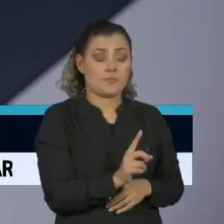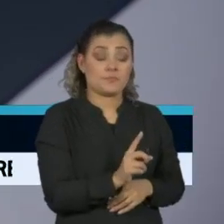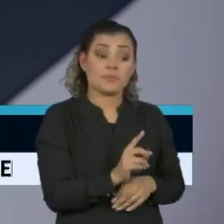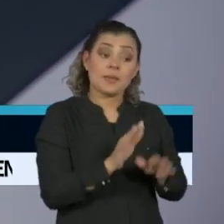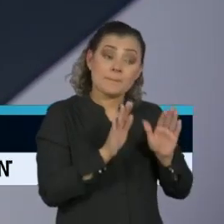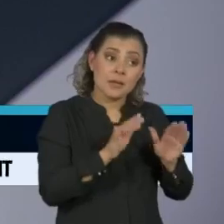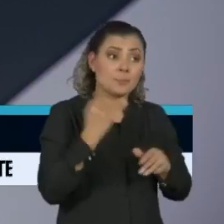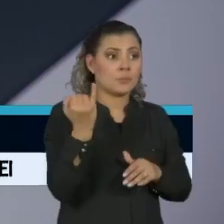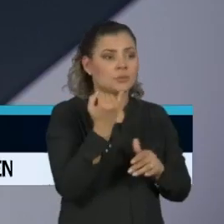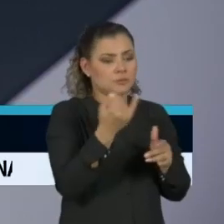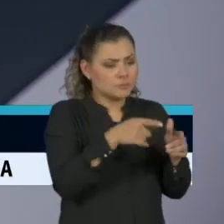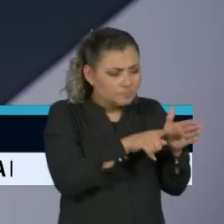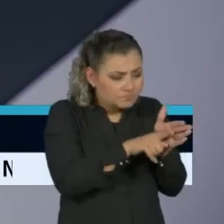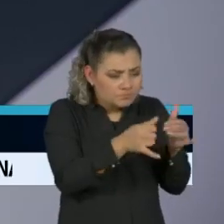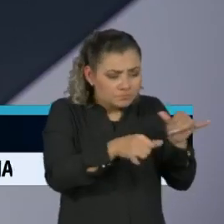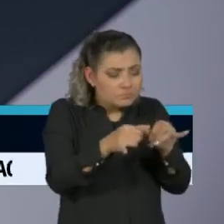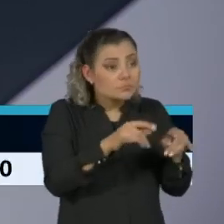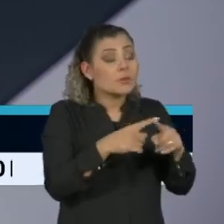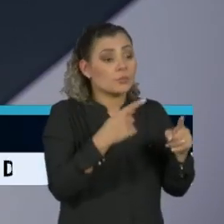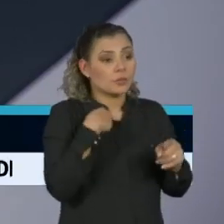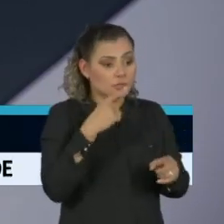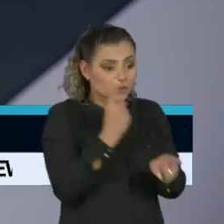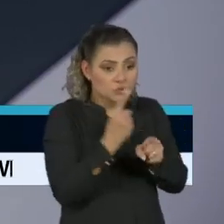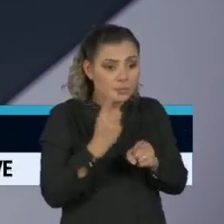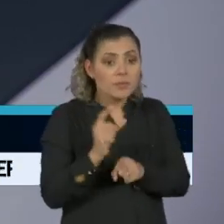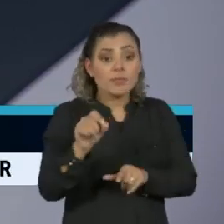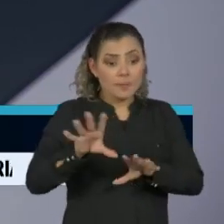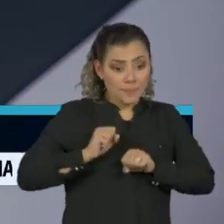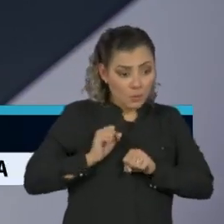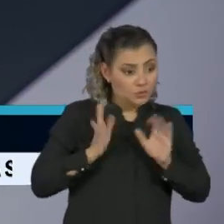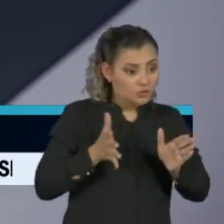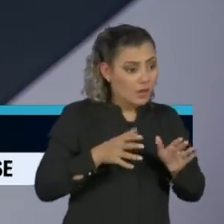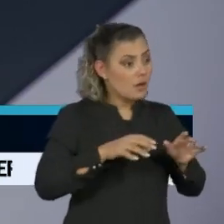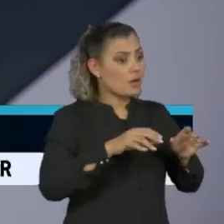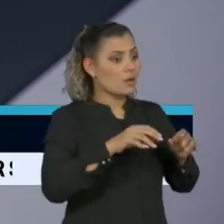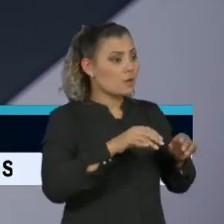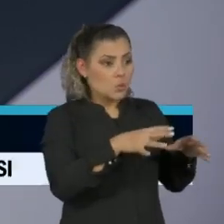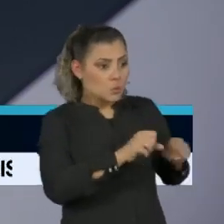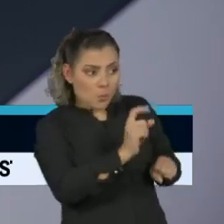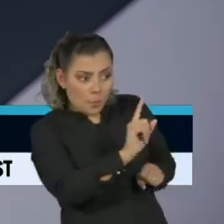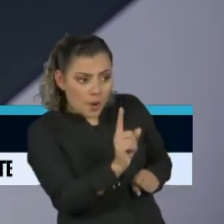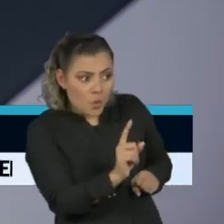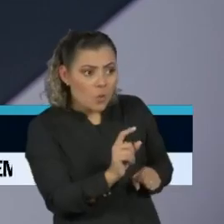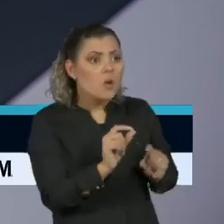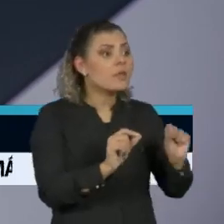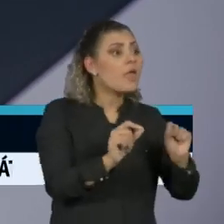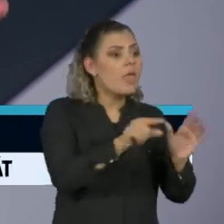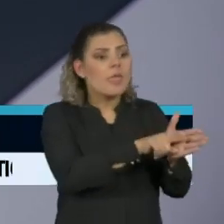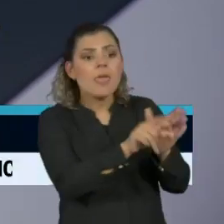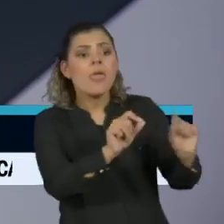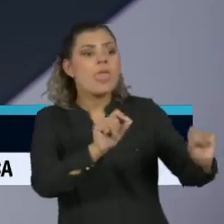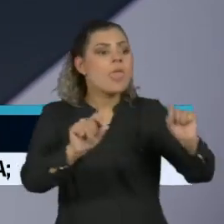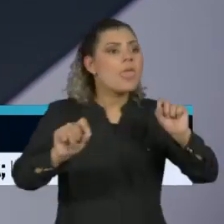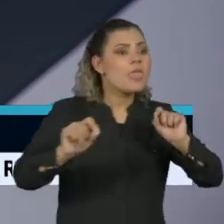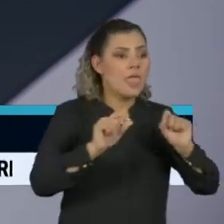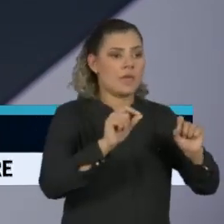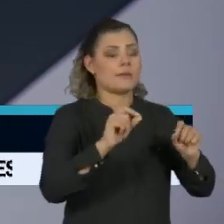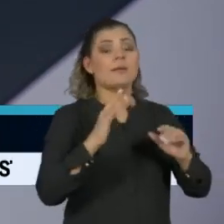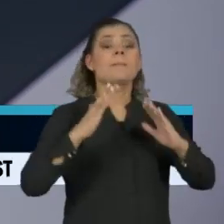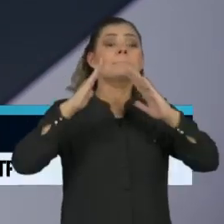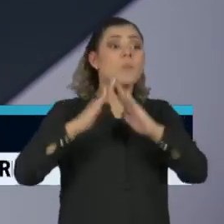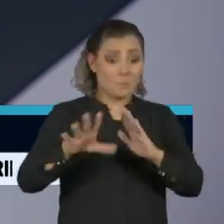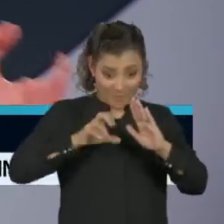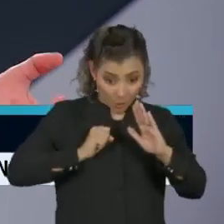muito importante, porque daí você detecta quem está infectado naquele momento, daí você vai em volta de quem vive com essa pessoa,